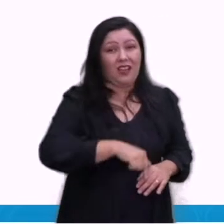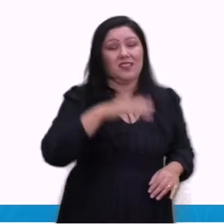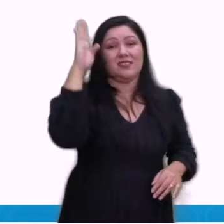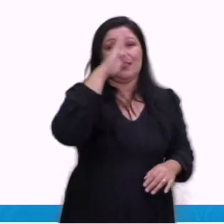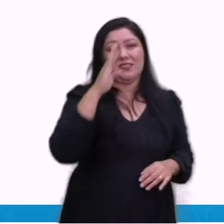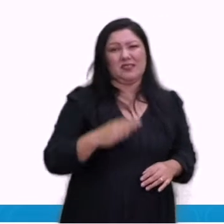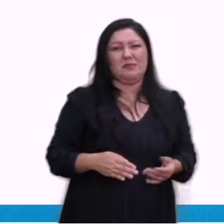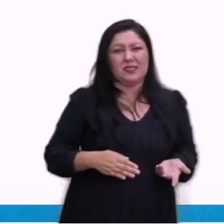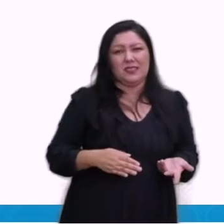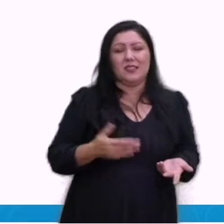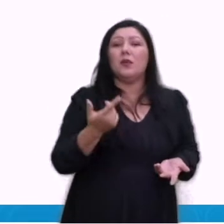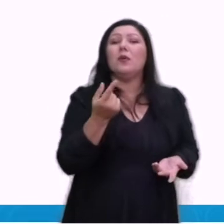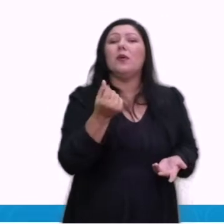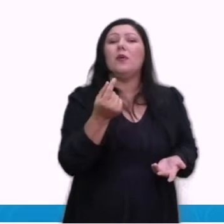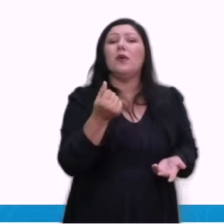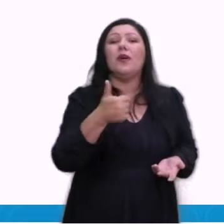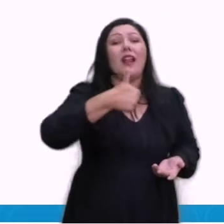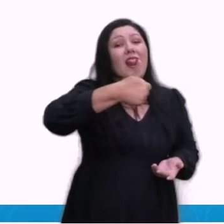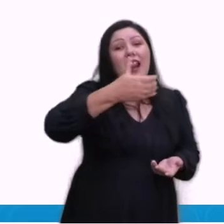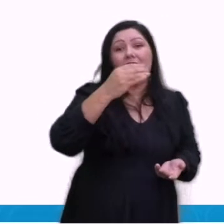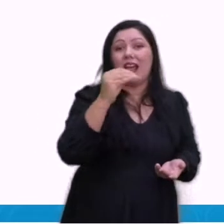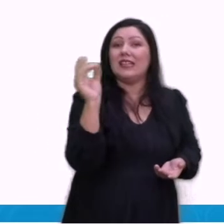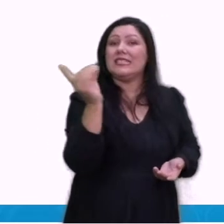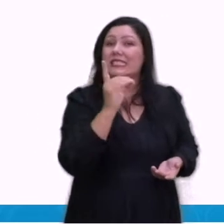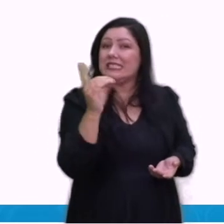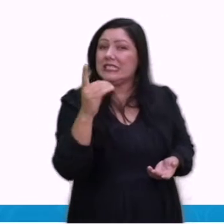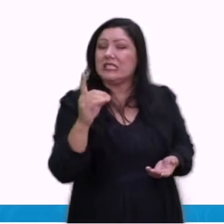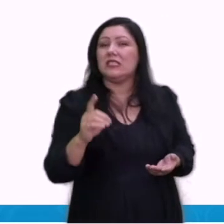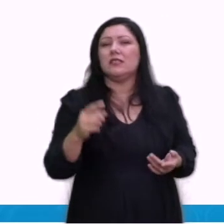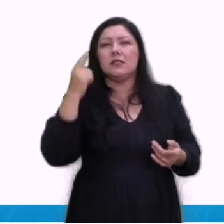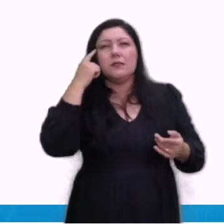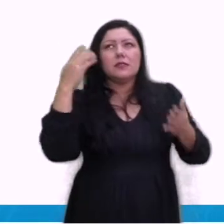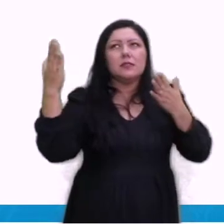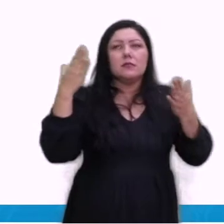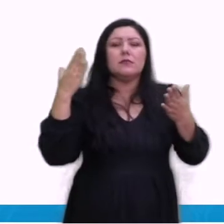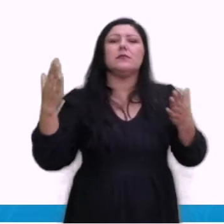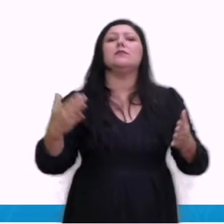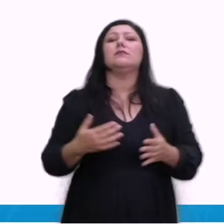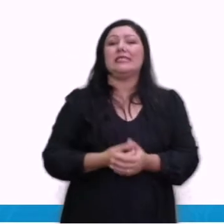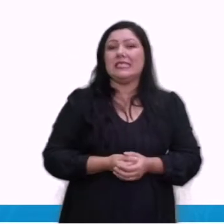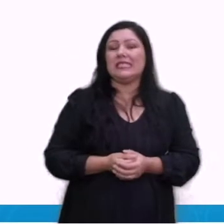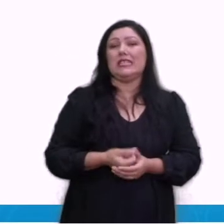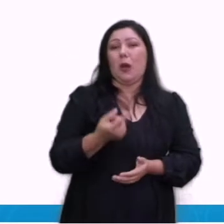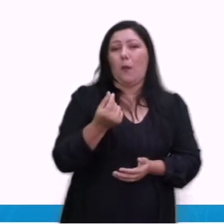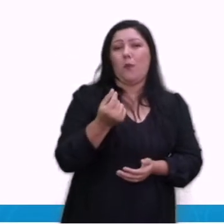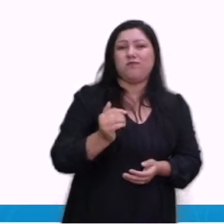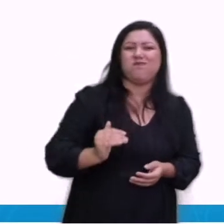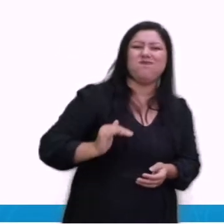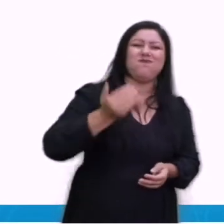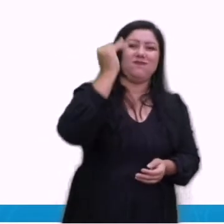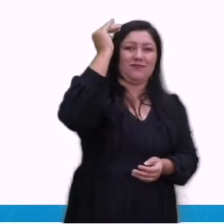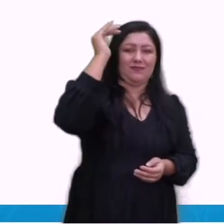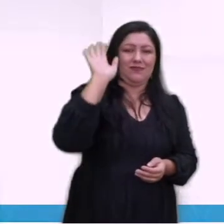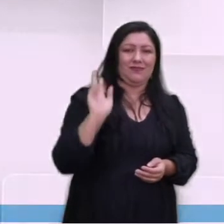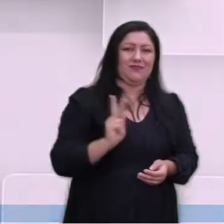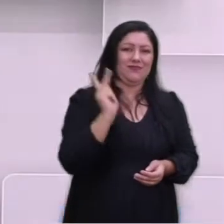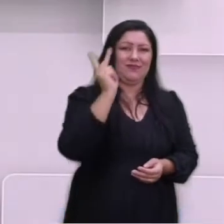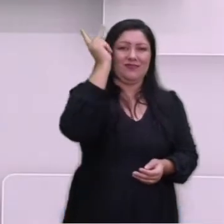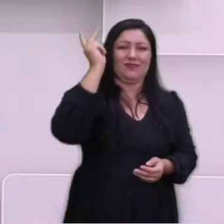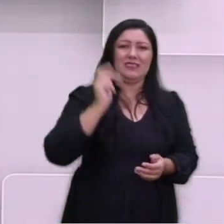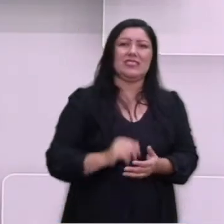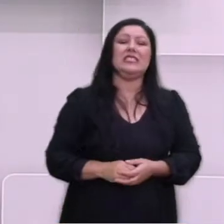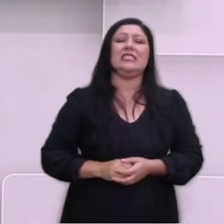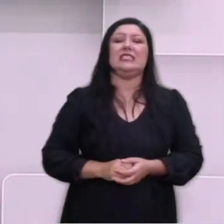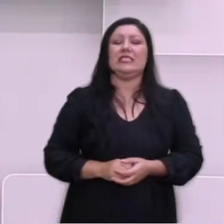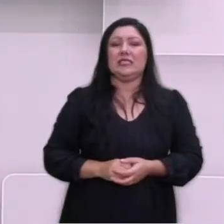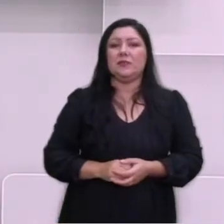valendo dez dólares. Mais ou menos só para a gente ter uma noção de tão caro que ficariam os produtos. e isso é